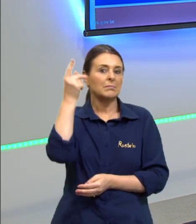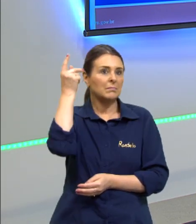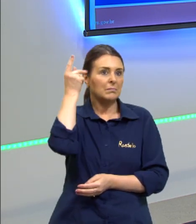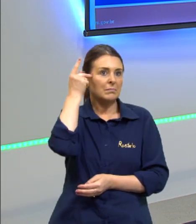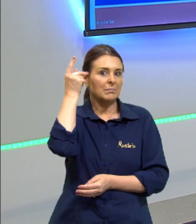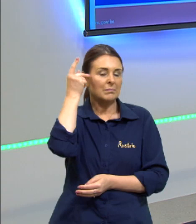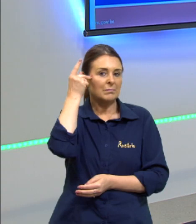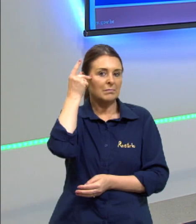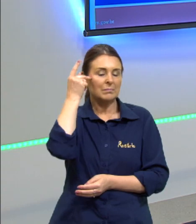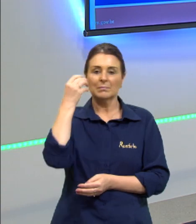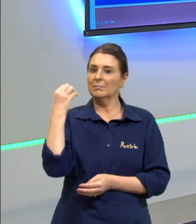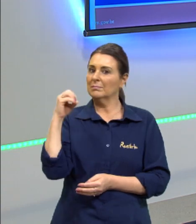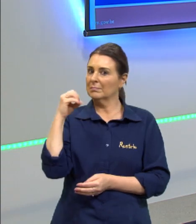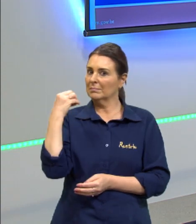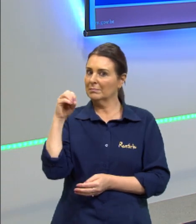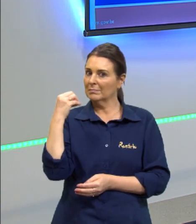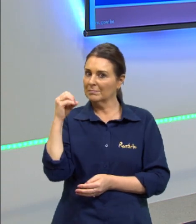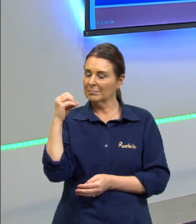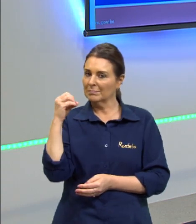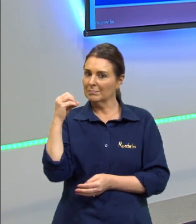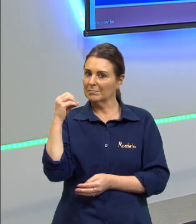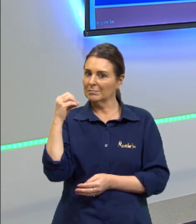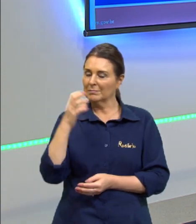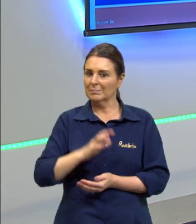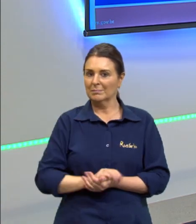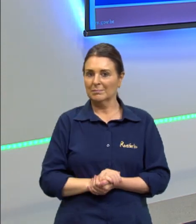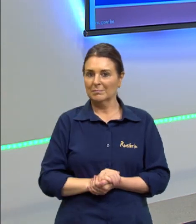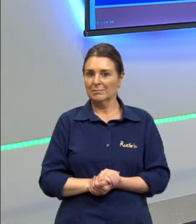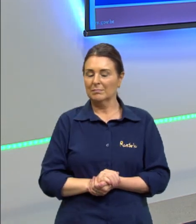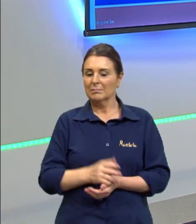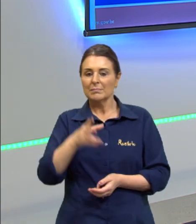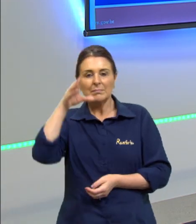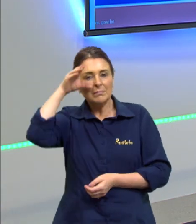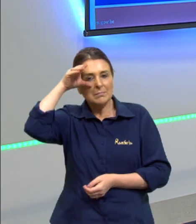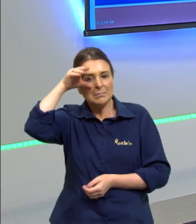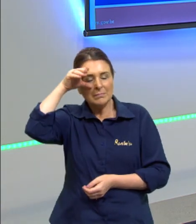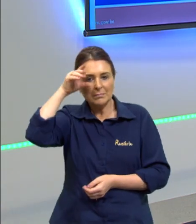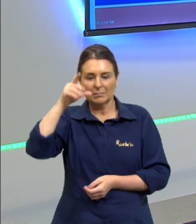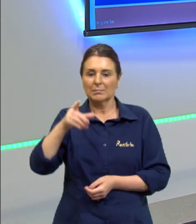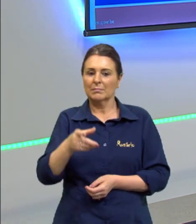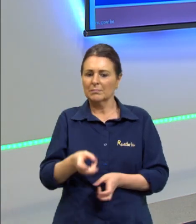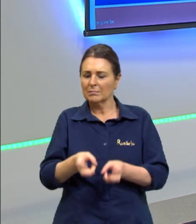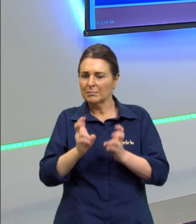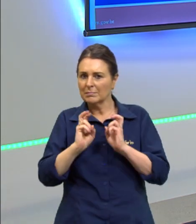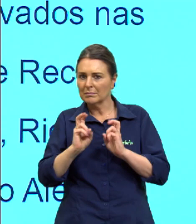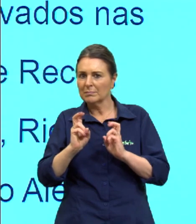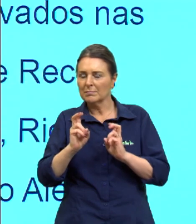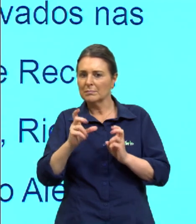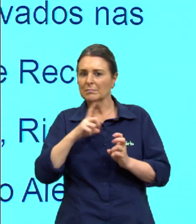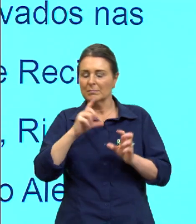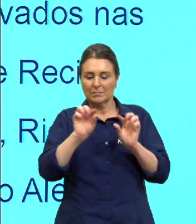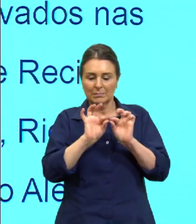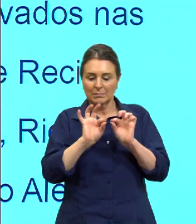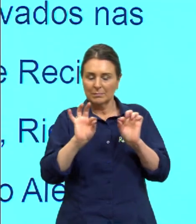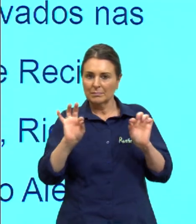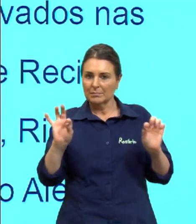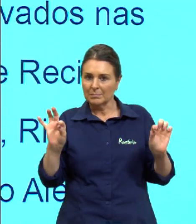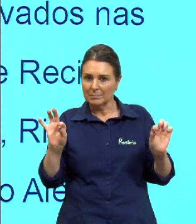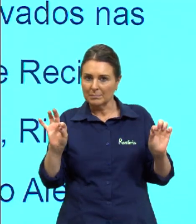São Paulo e Porto Alegre. Então, se nós observarmos, nós percebemos que temos uma linha